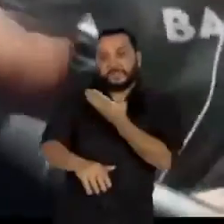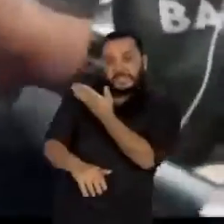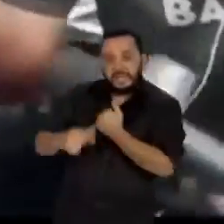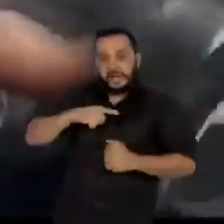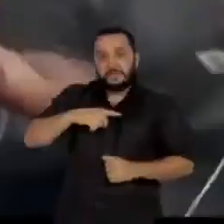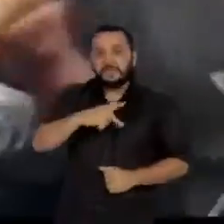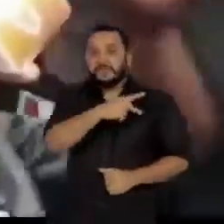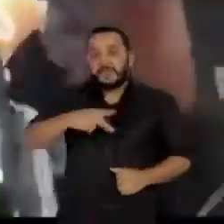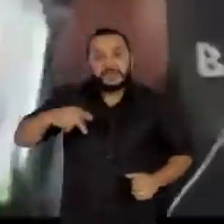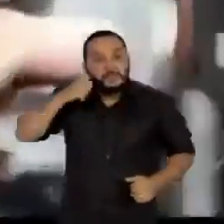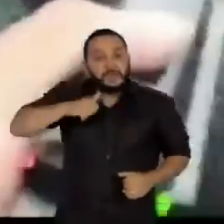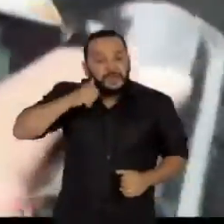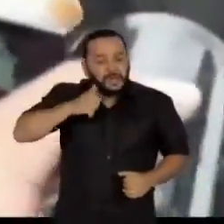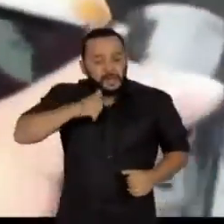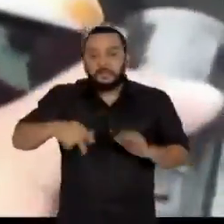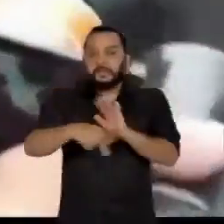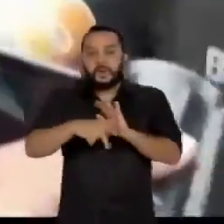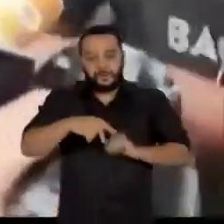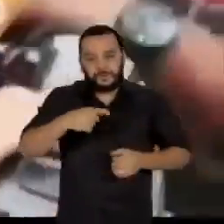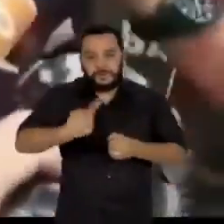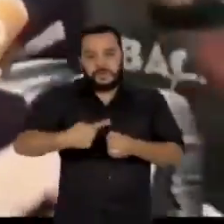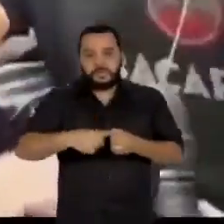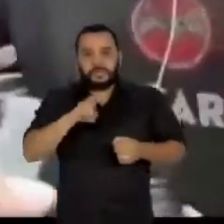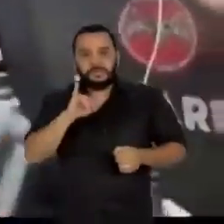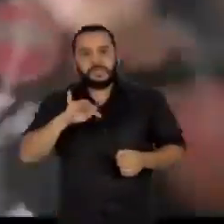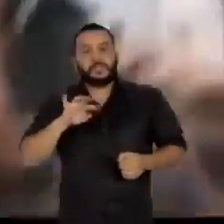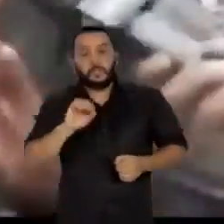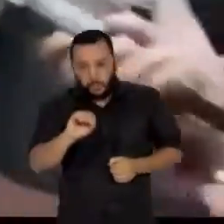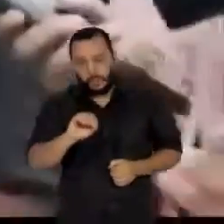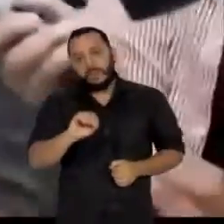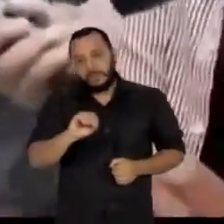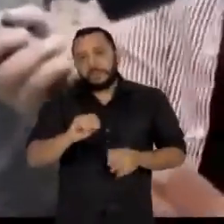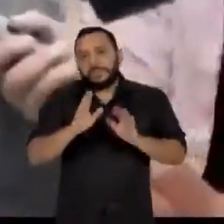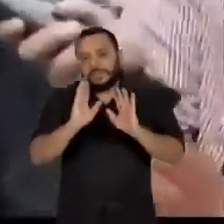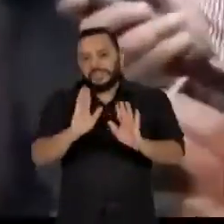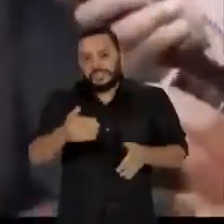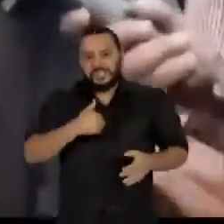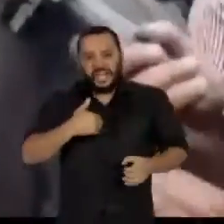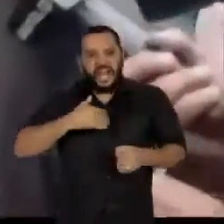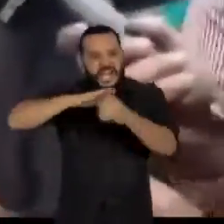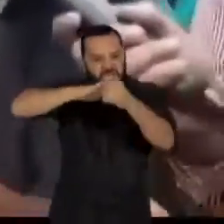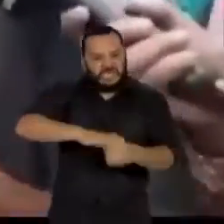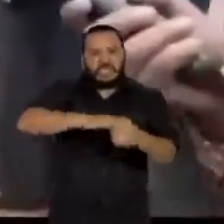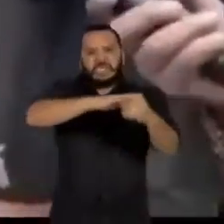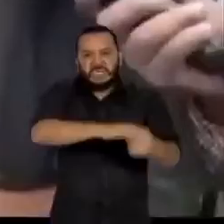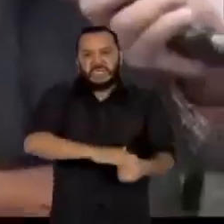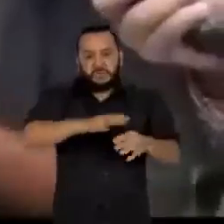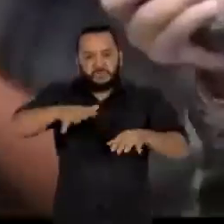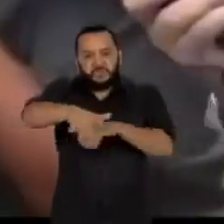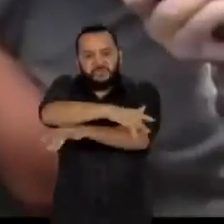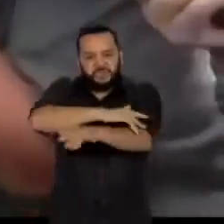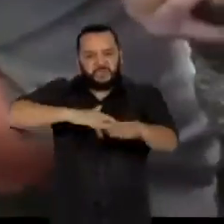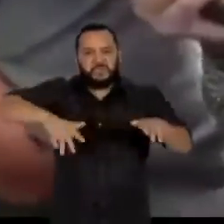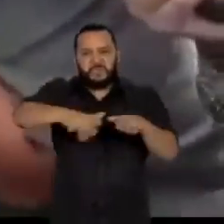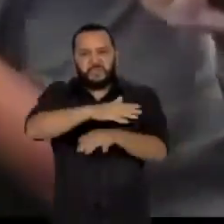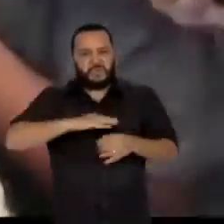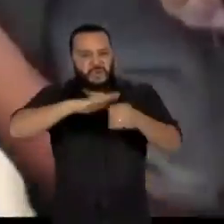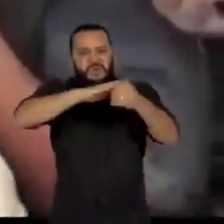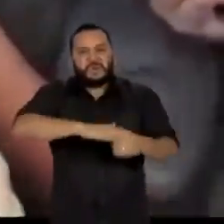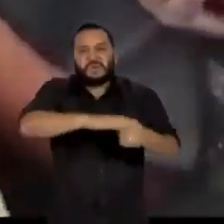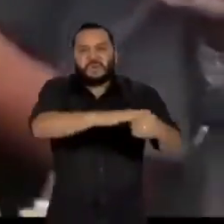prefeita da cidade de Vinto, da província de Cochabamba, foi humilhada publicamente pela multidão por ter